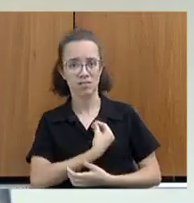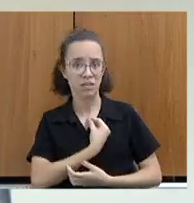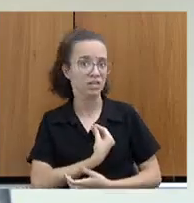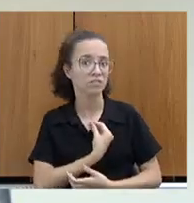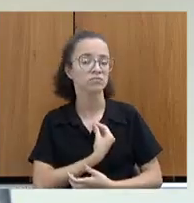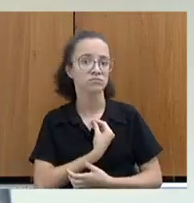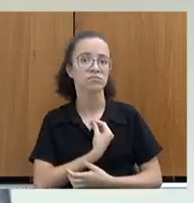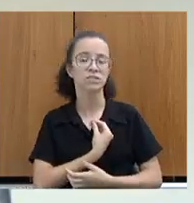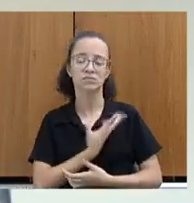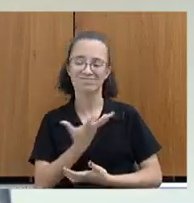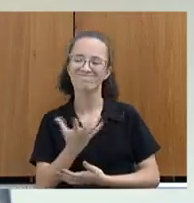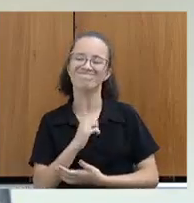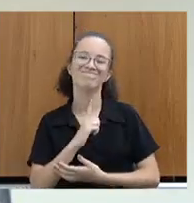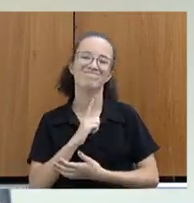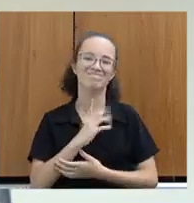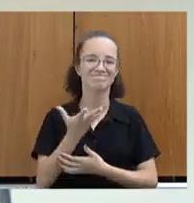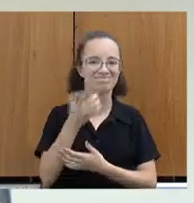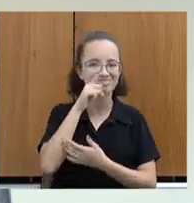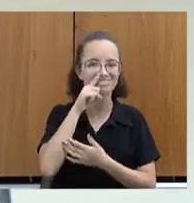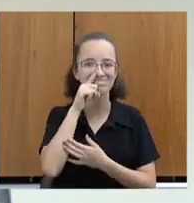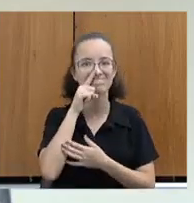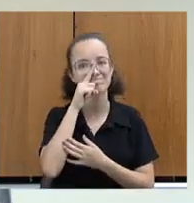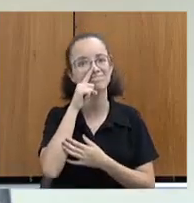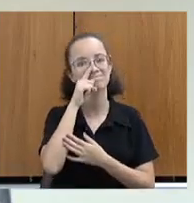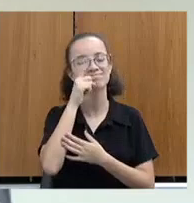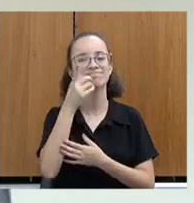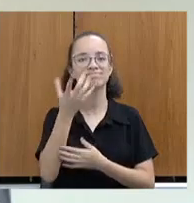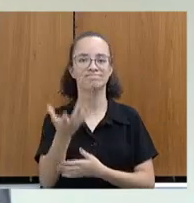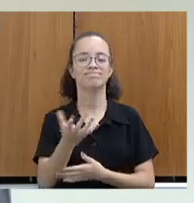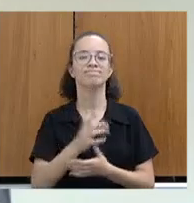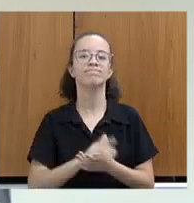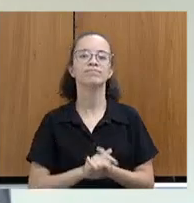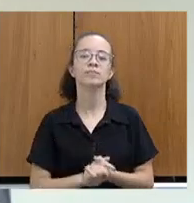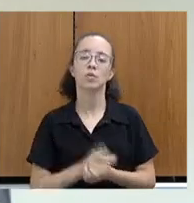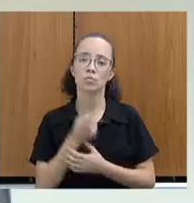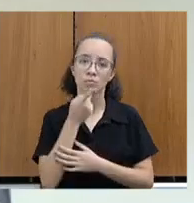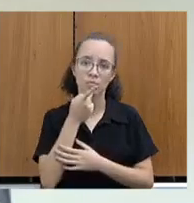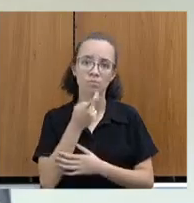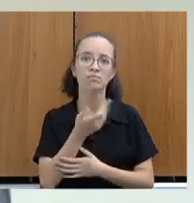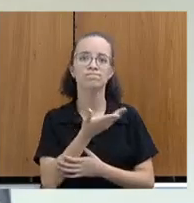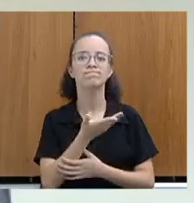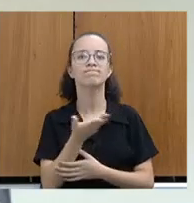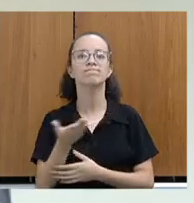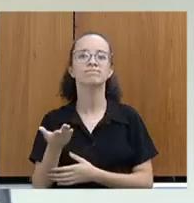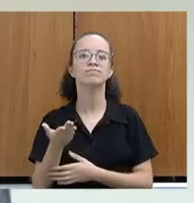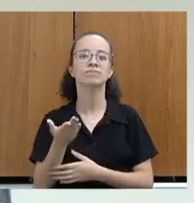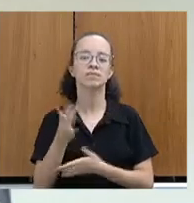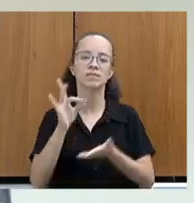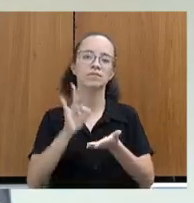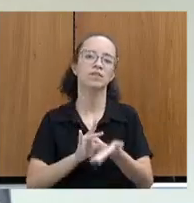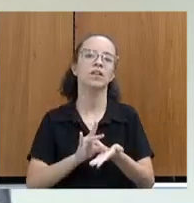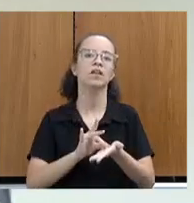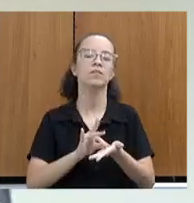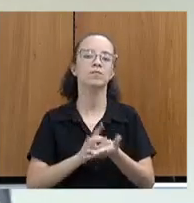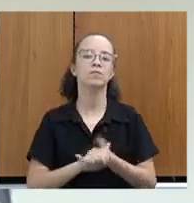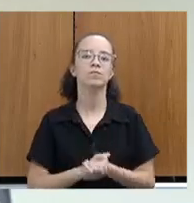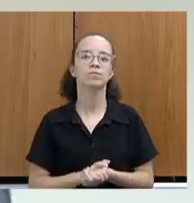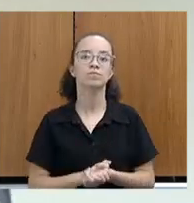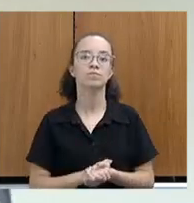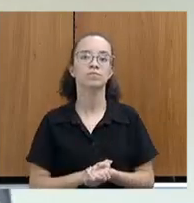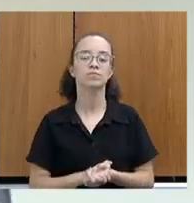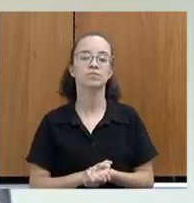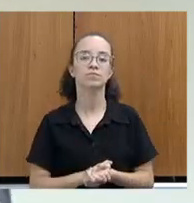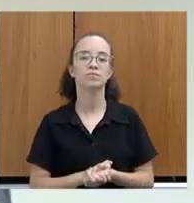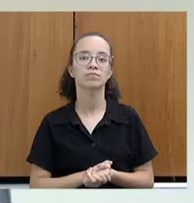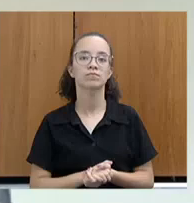né? Sofrem com essa situação, né? Então, eu pediria a liberdade de poder,